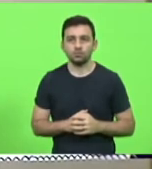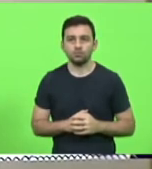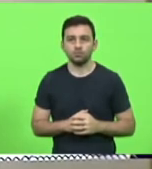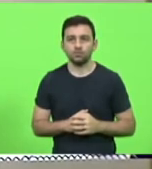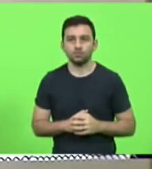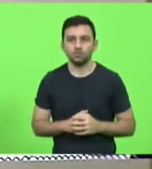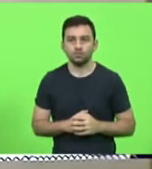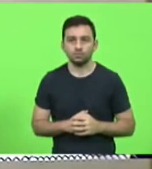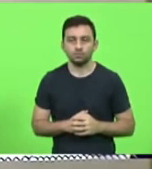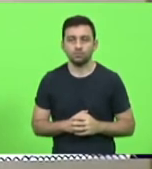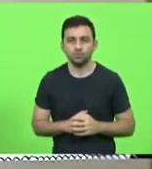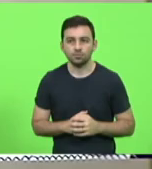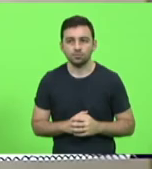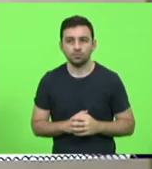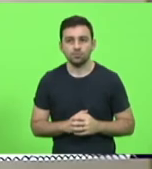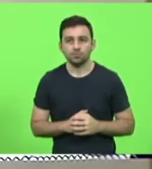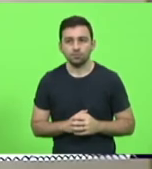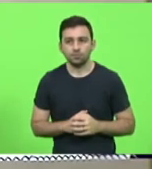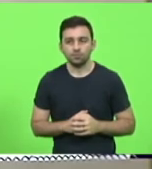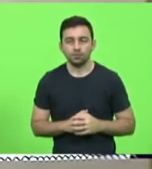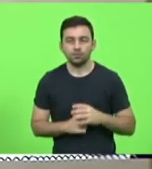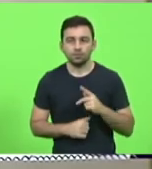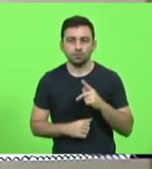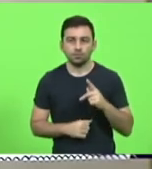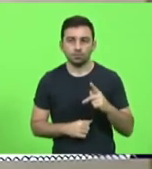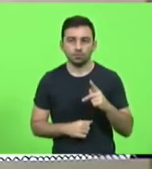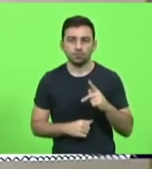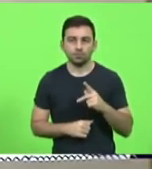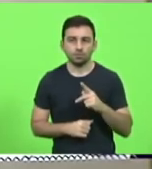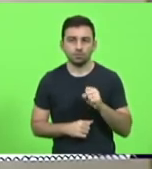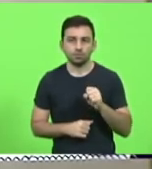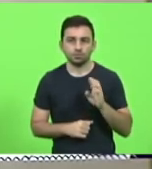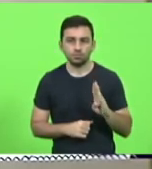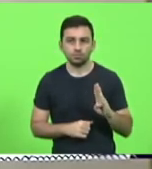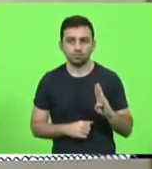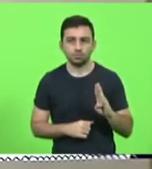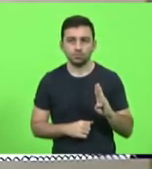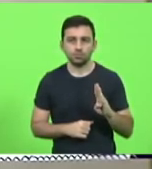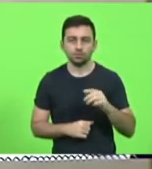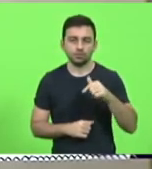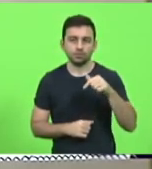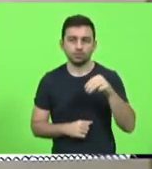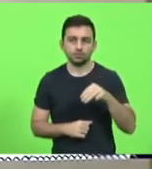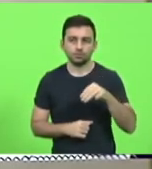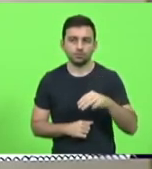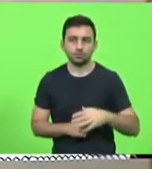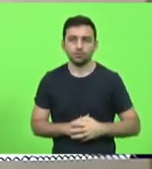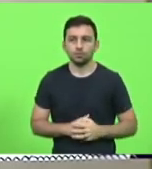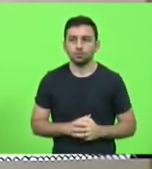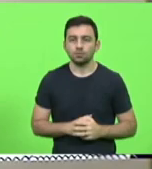Bloco PP, PSB, sete minutos e trinta.